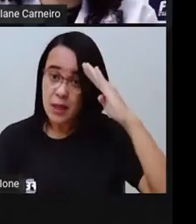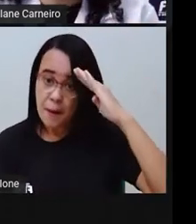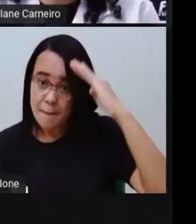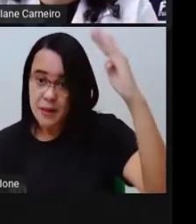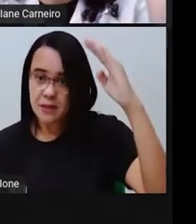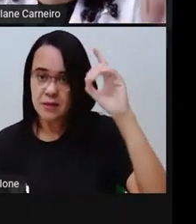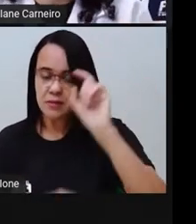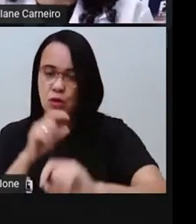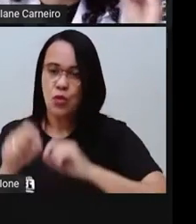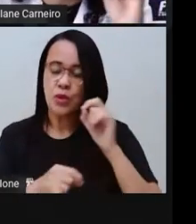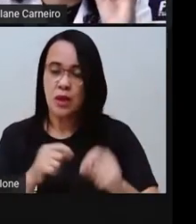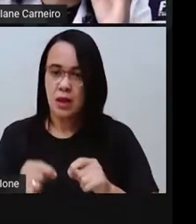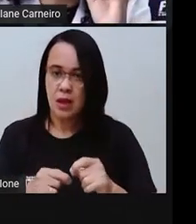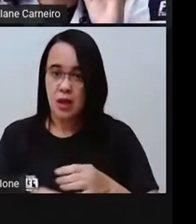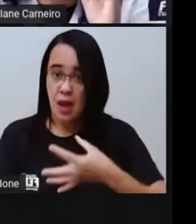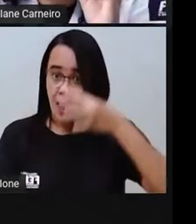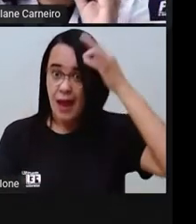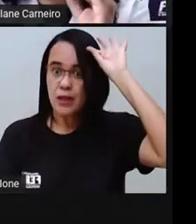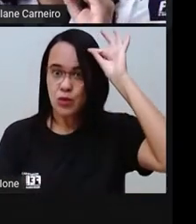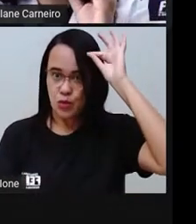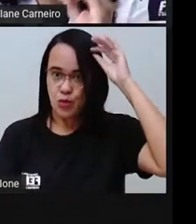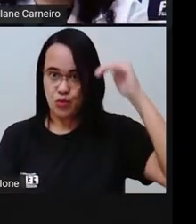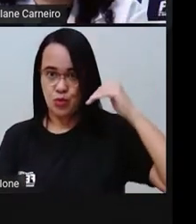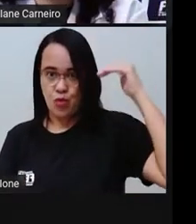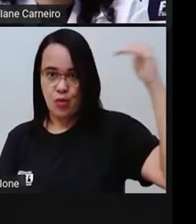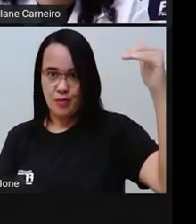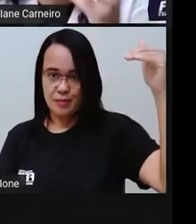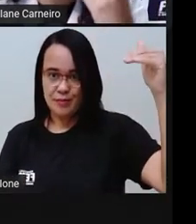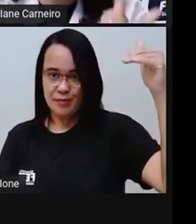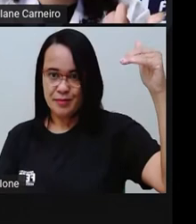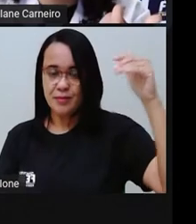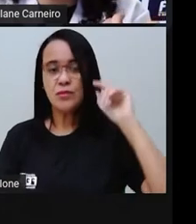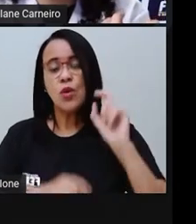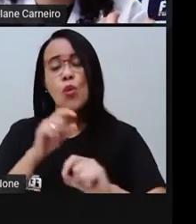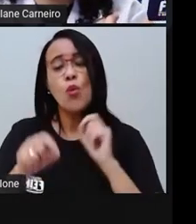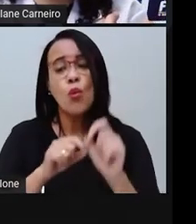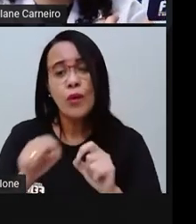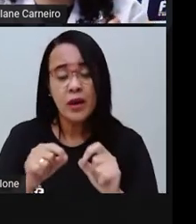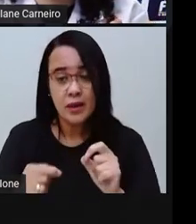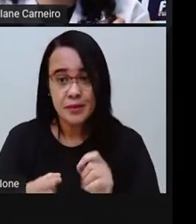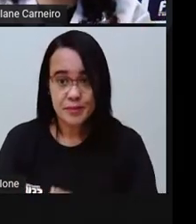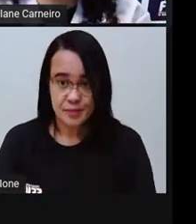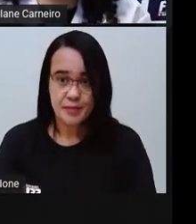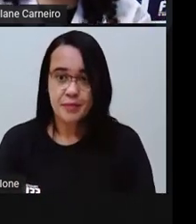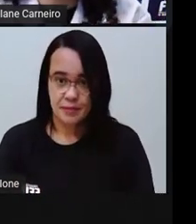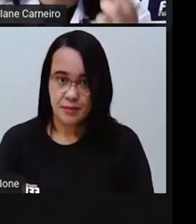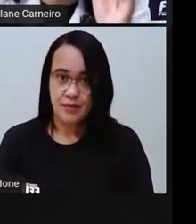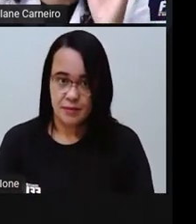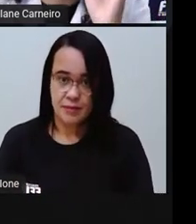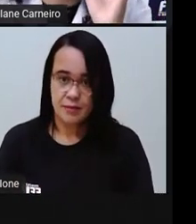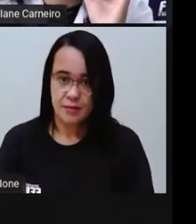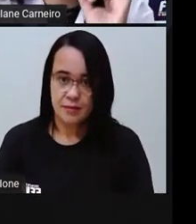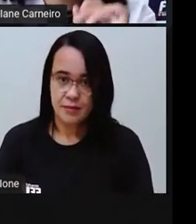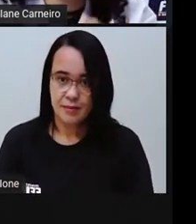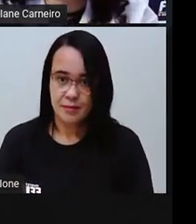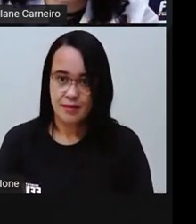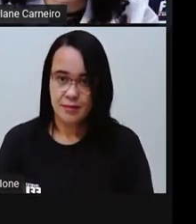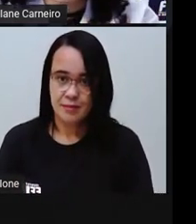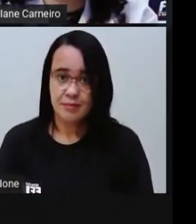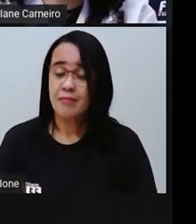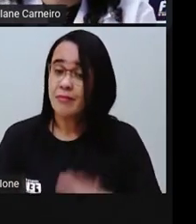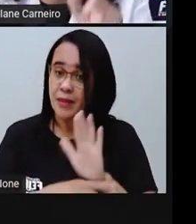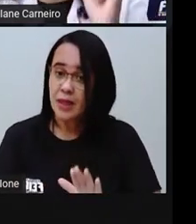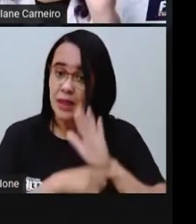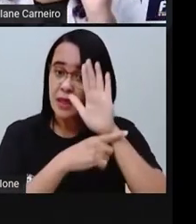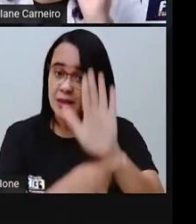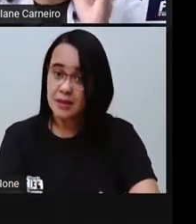adolescente, de jovem. É função dos adultos. Ó, qual é a função, Proiane, dos adultos, então? É promover,